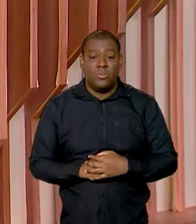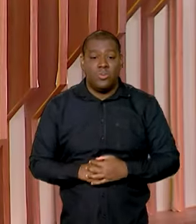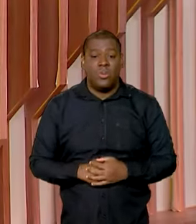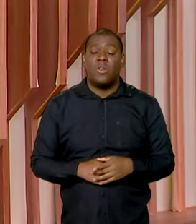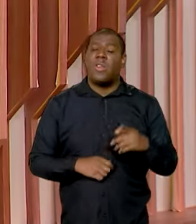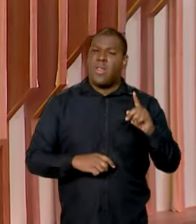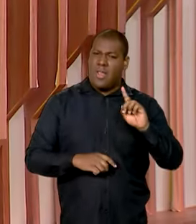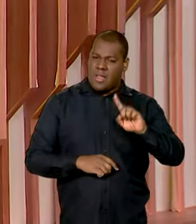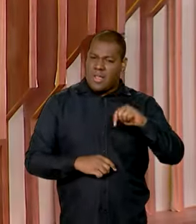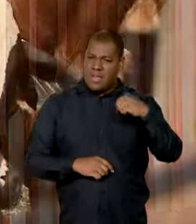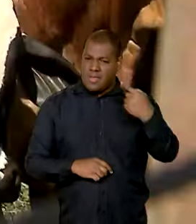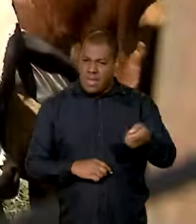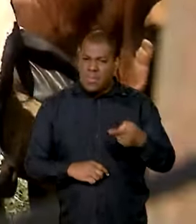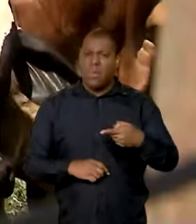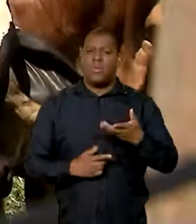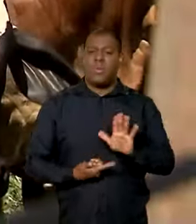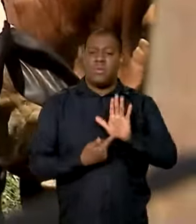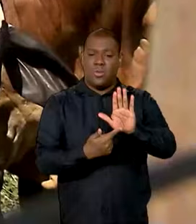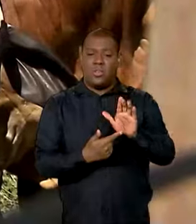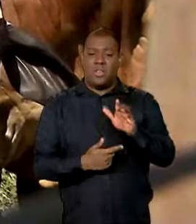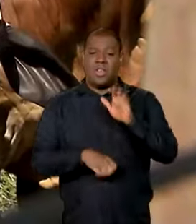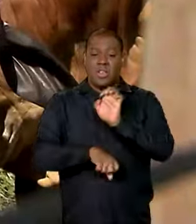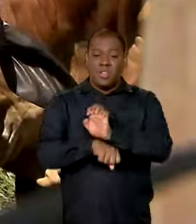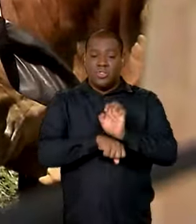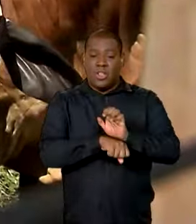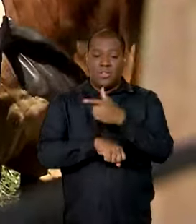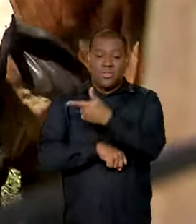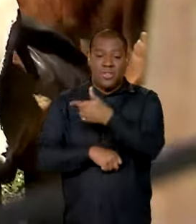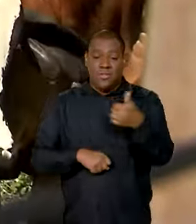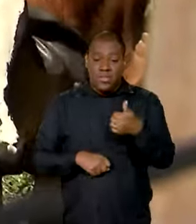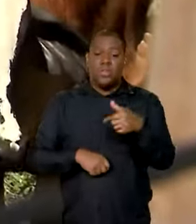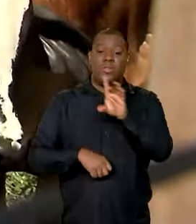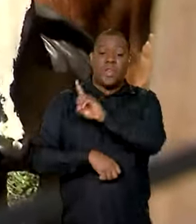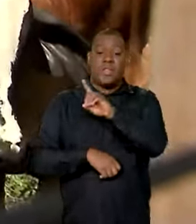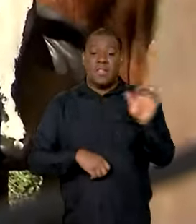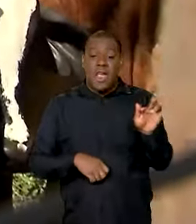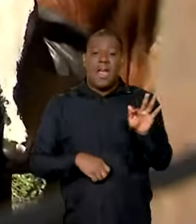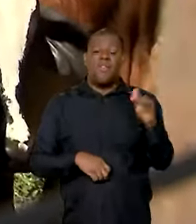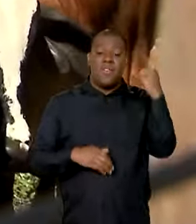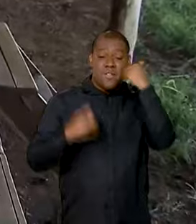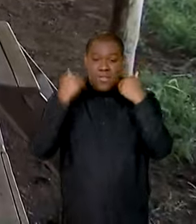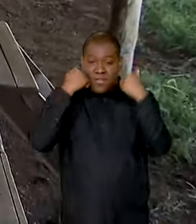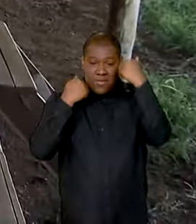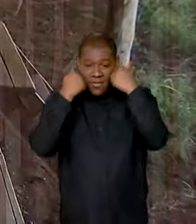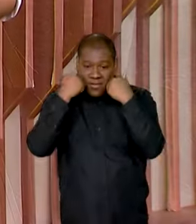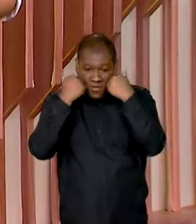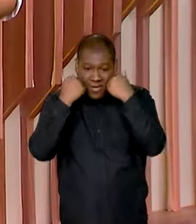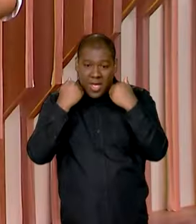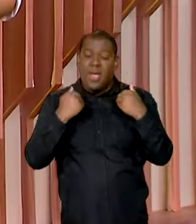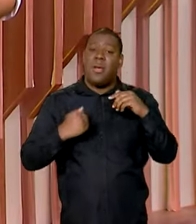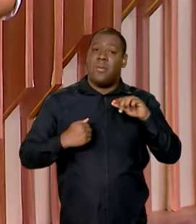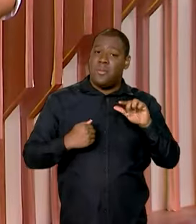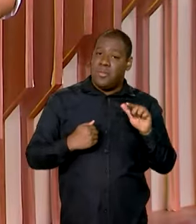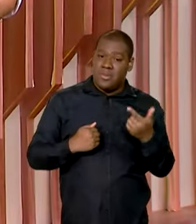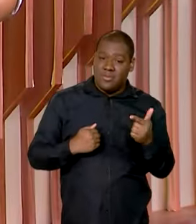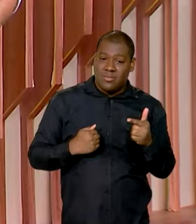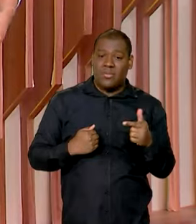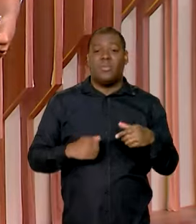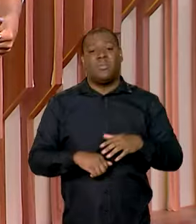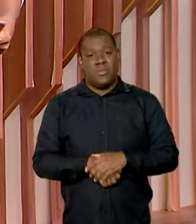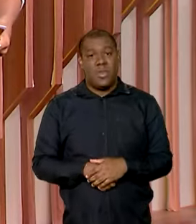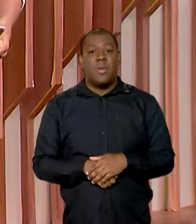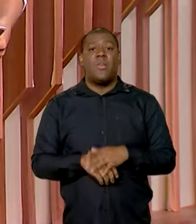Veja a seguir, 21 estados e o DF são reconhecidos sem incidência da febre aftosa e mais de 400